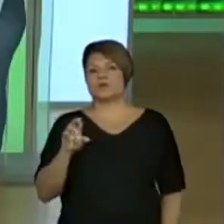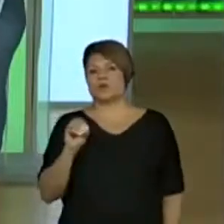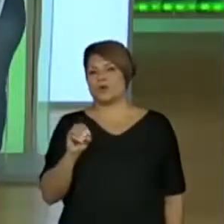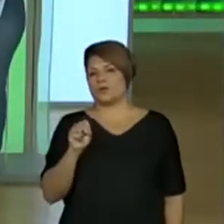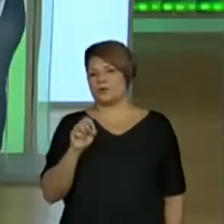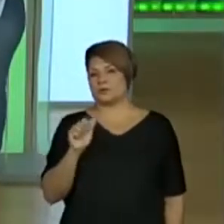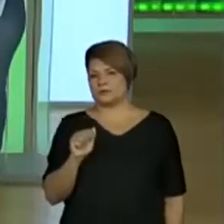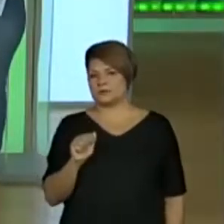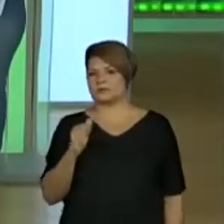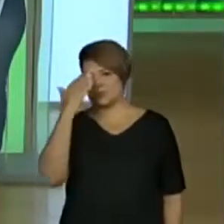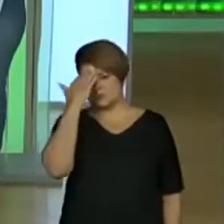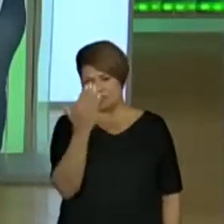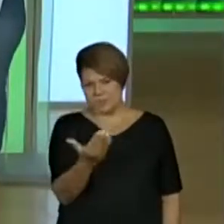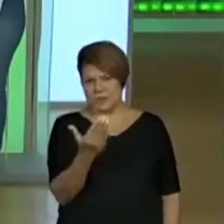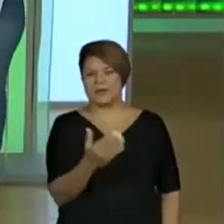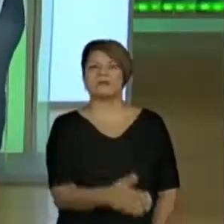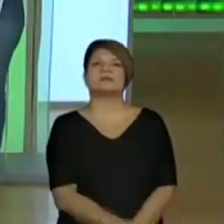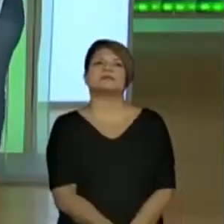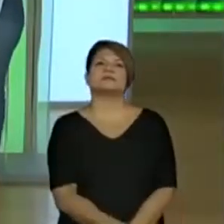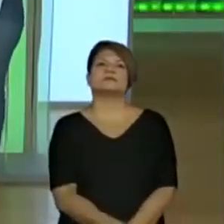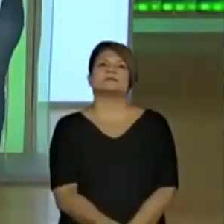por ser nosso agente de limpeza.